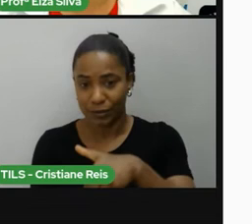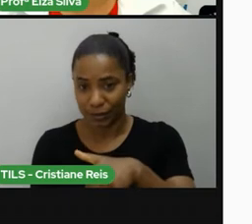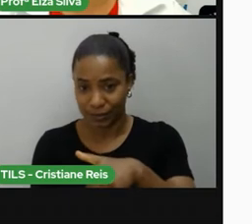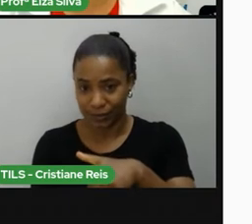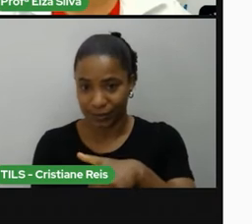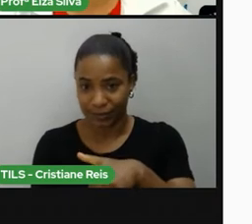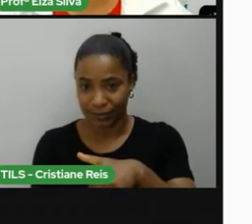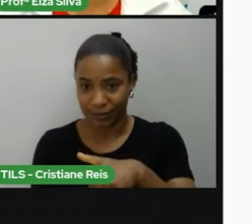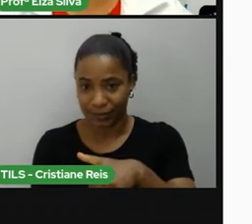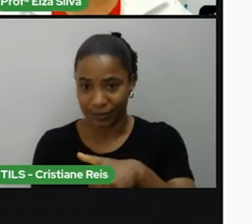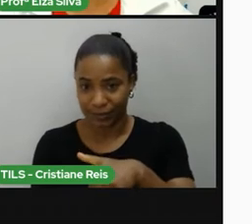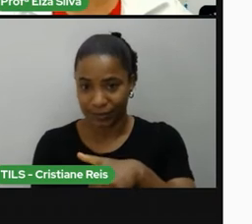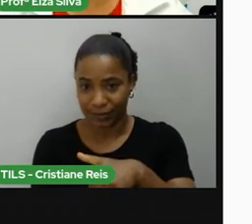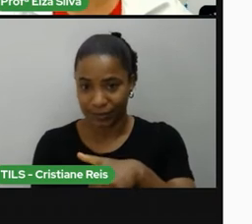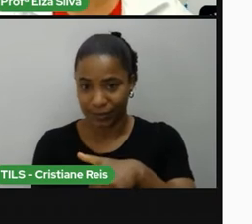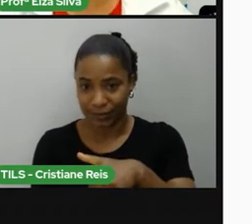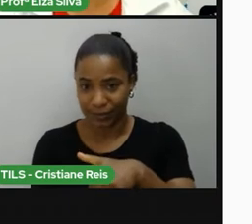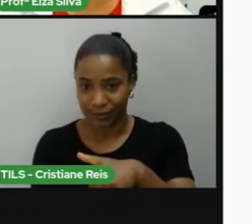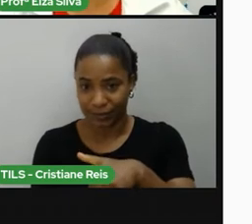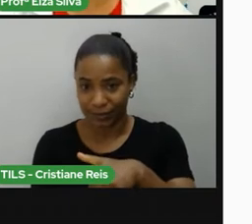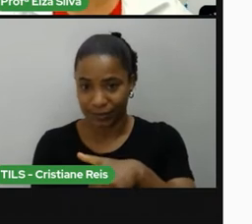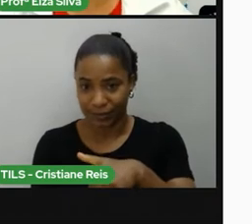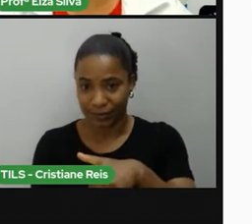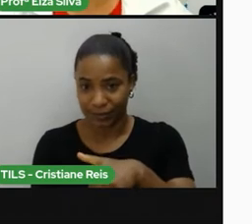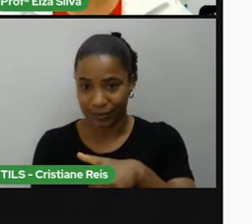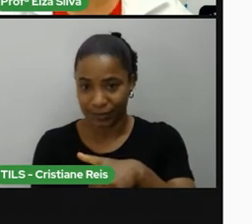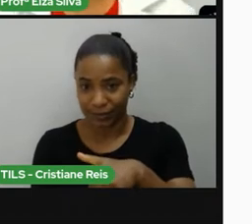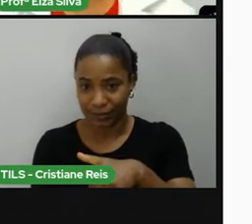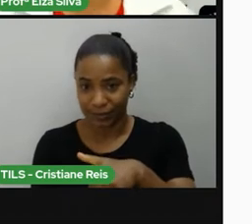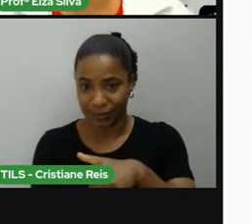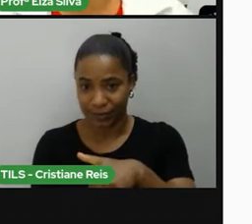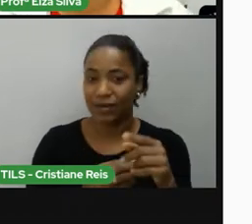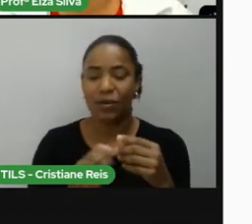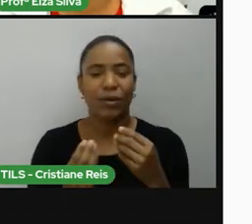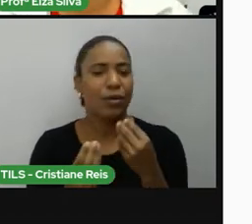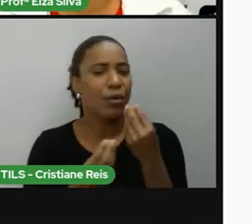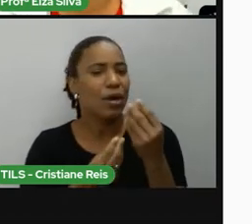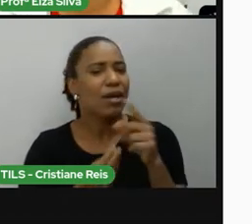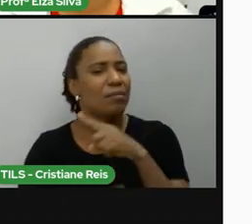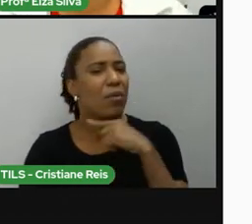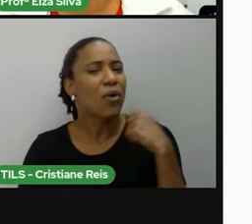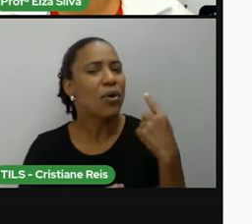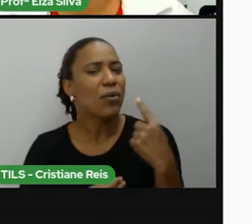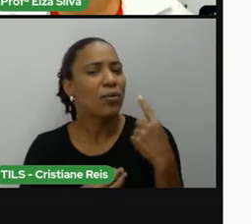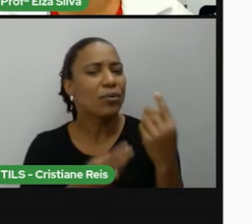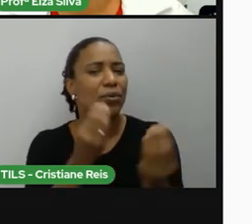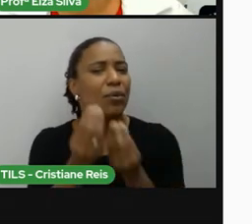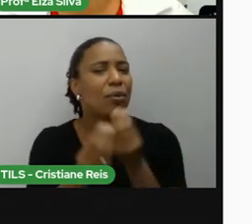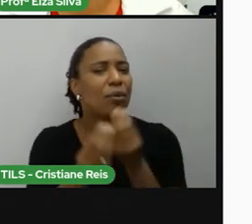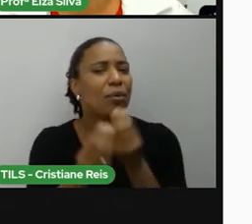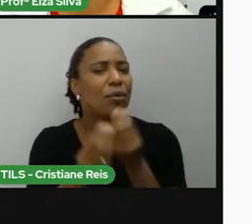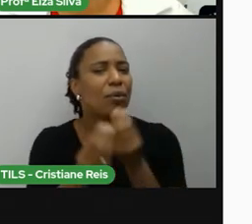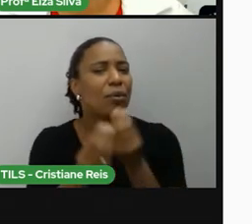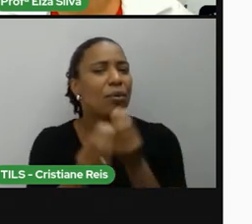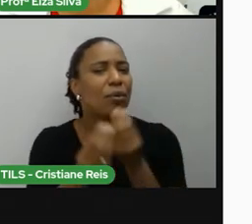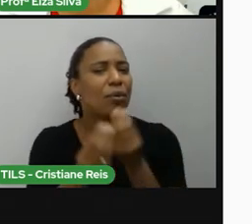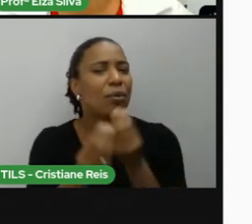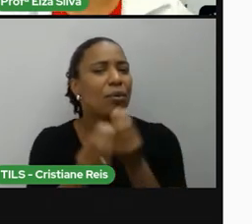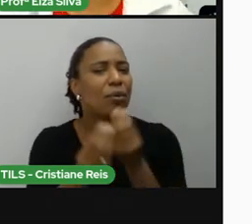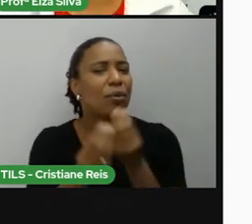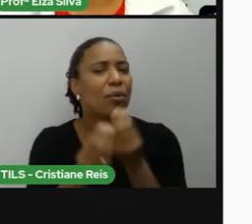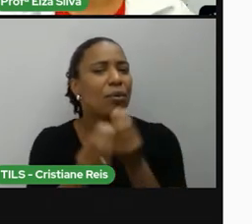Number 5. How did he die? Como ele morreu? Ok,